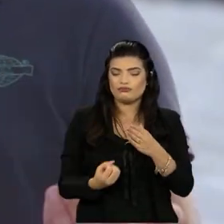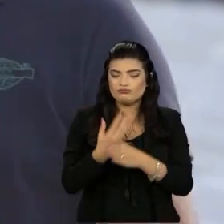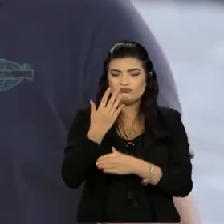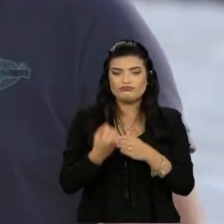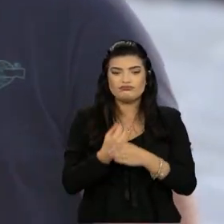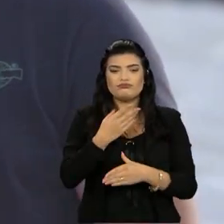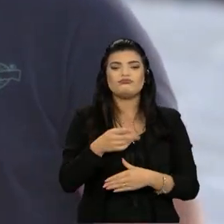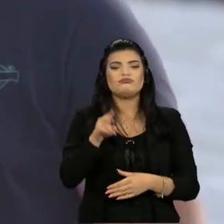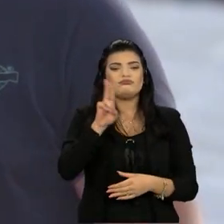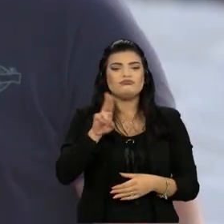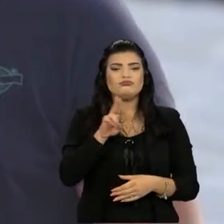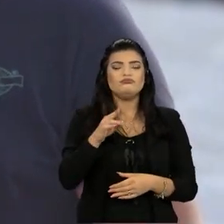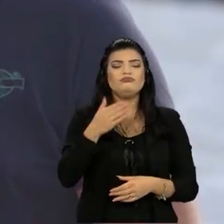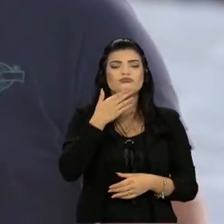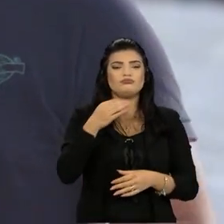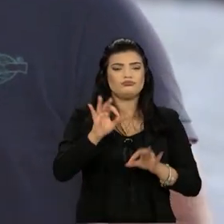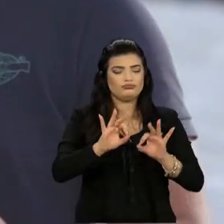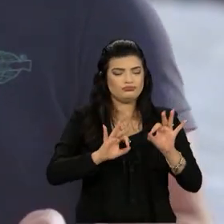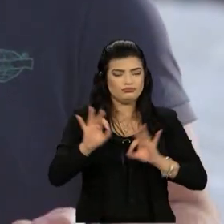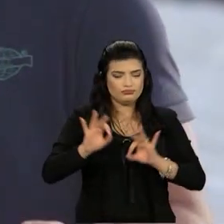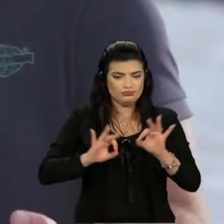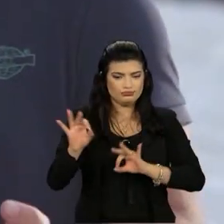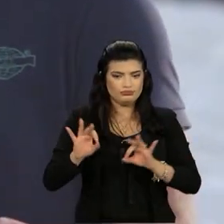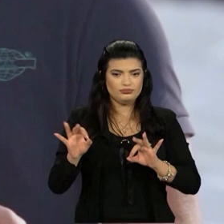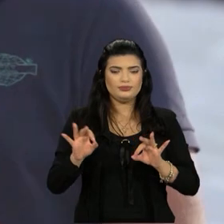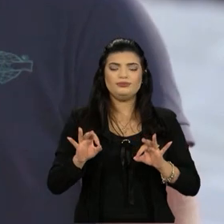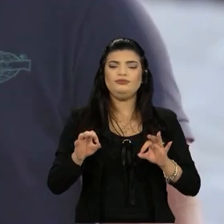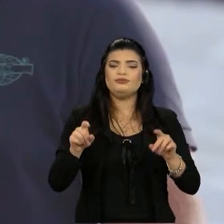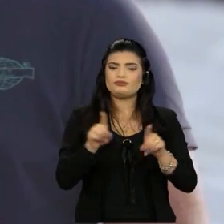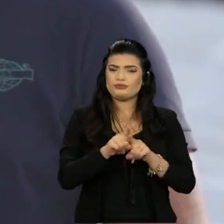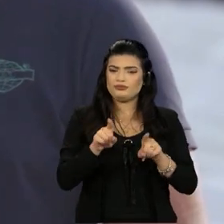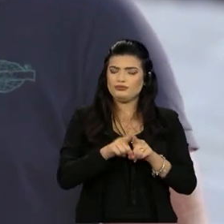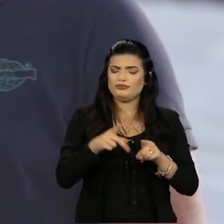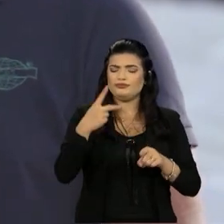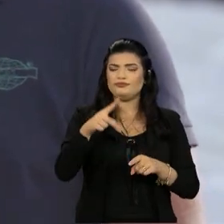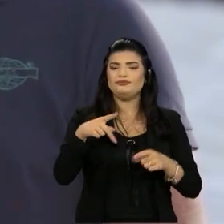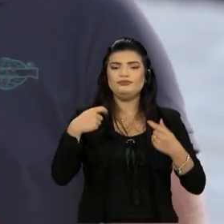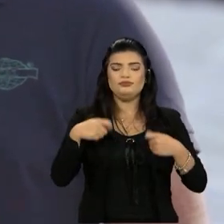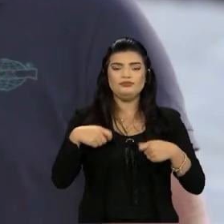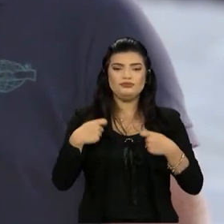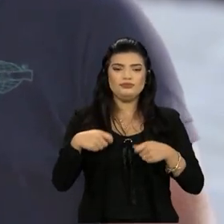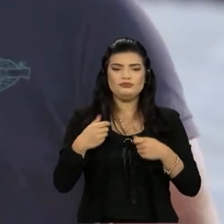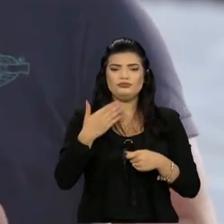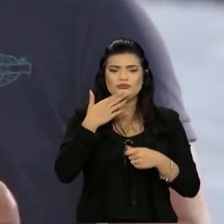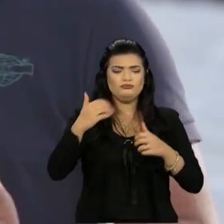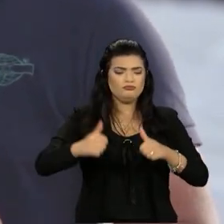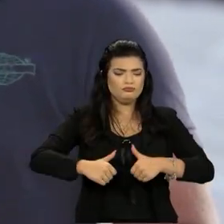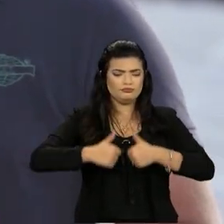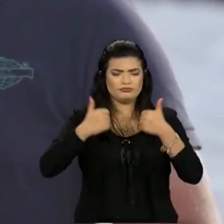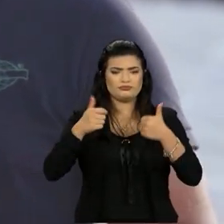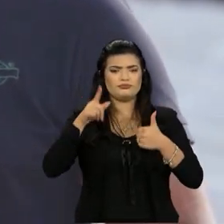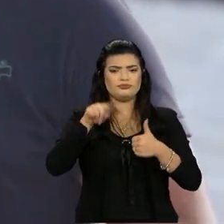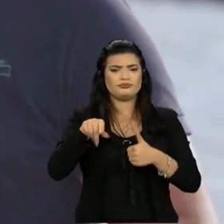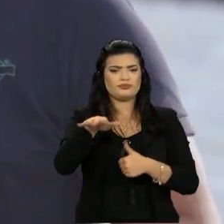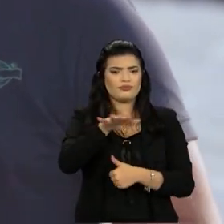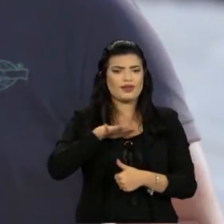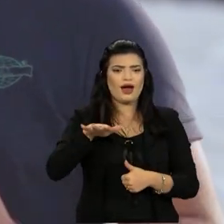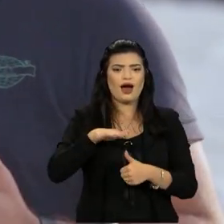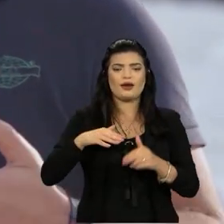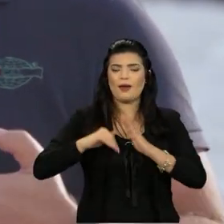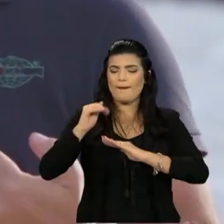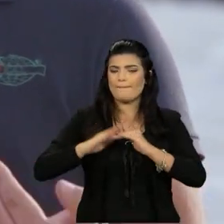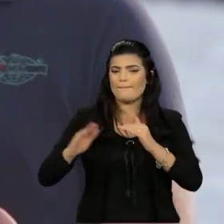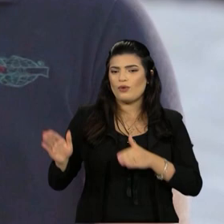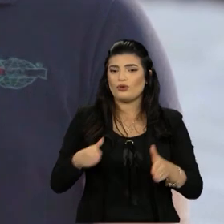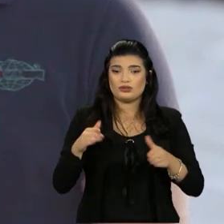tolerância a esses patógenos e por si, o melhoramento é um fator chave no produtor,